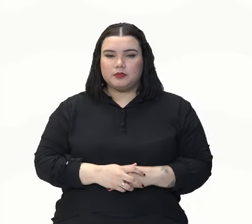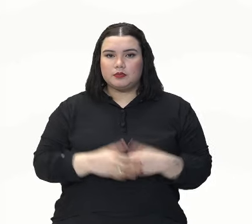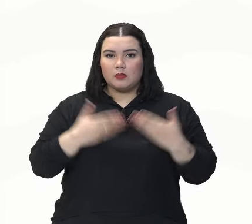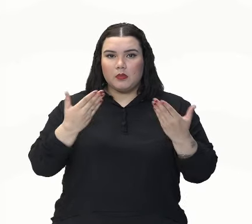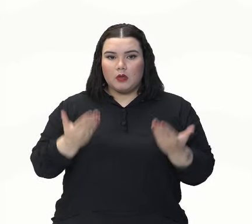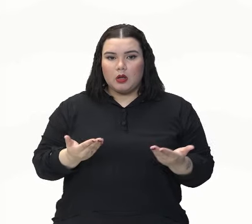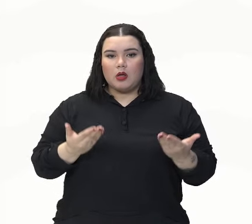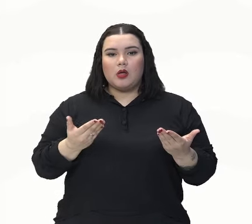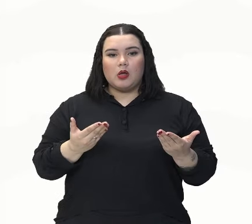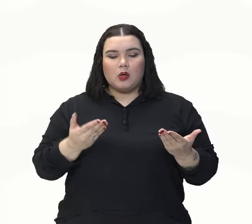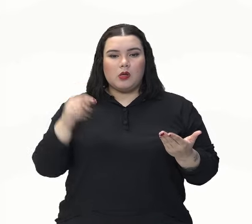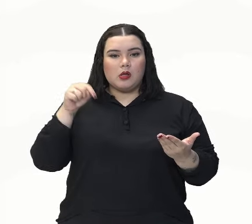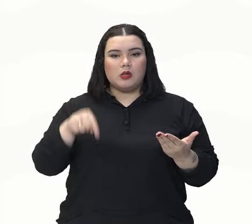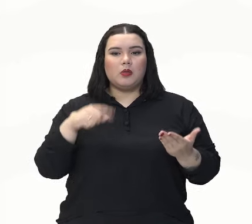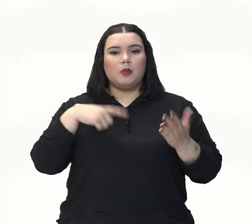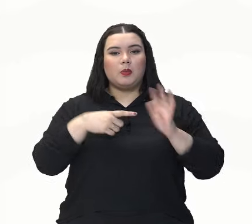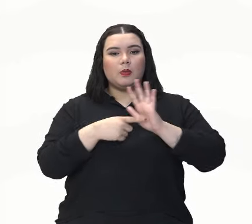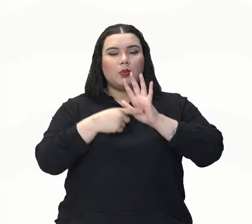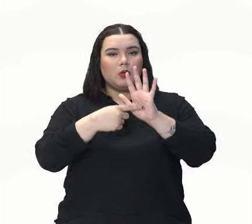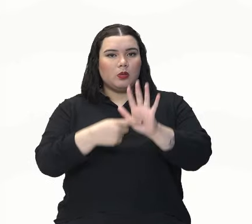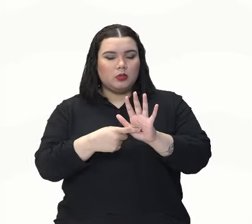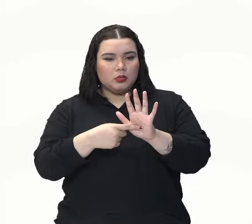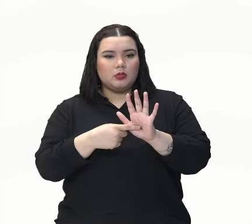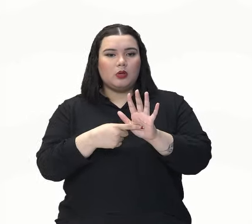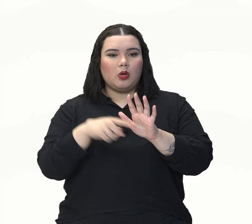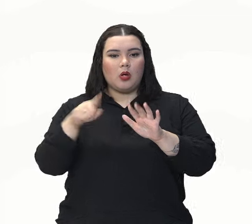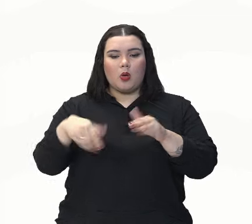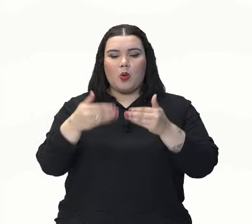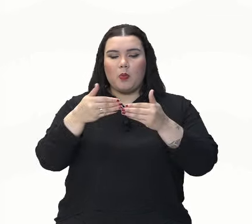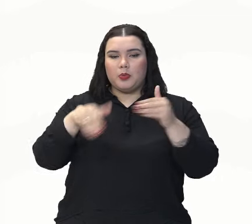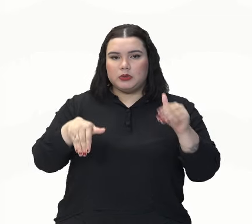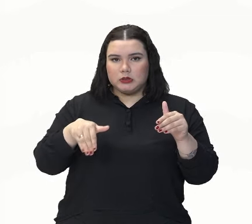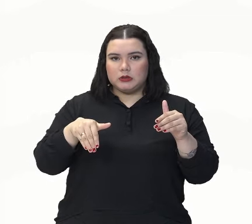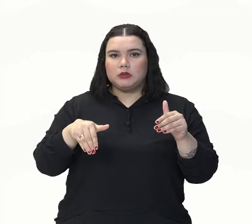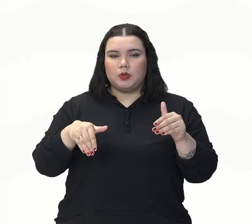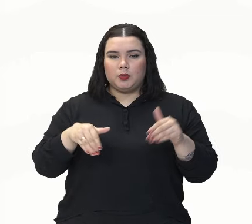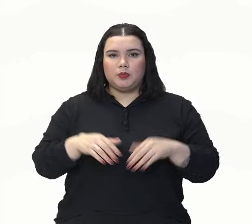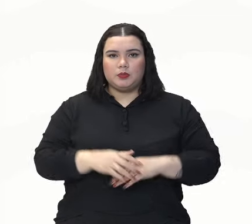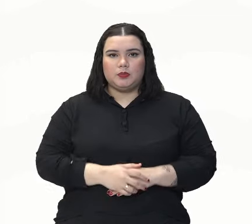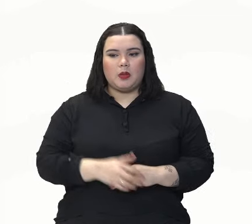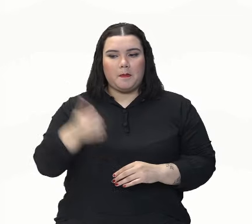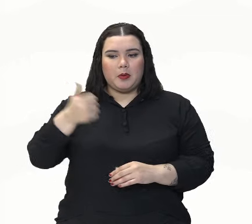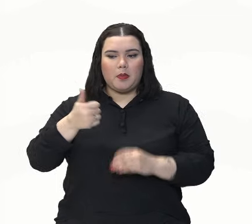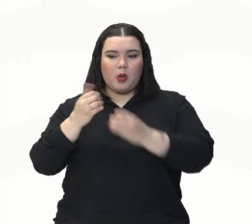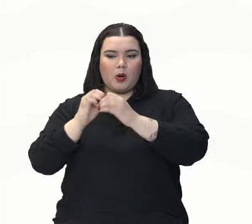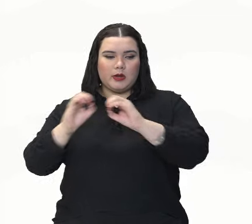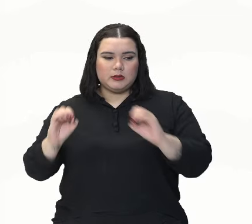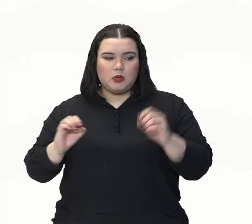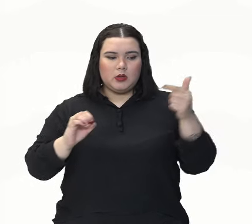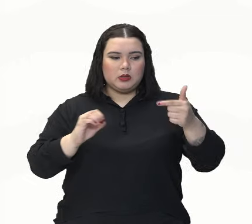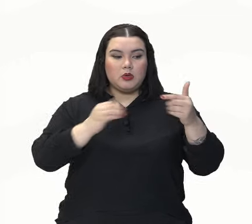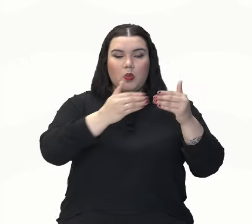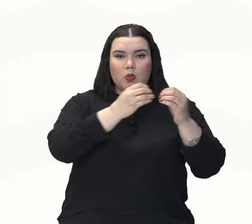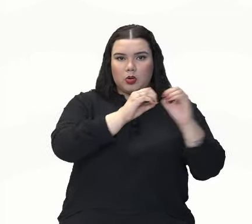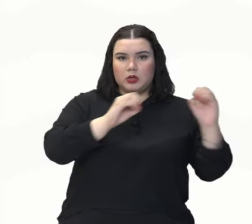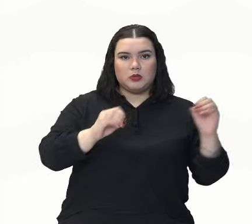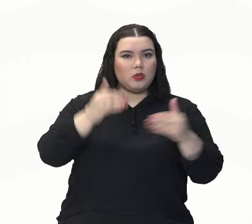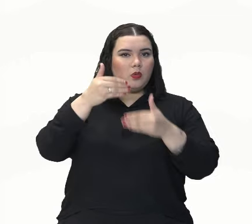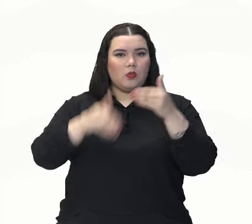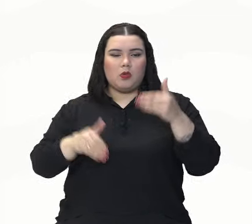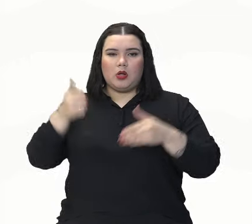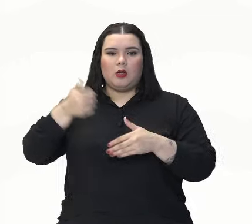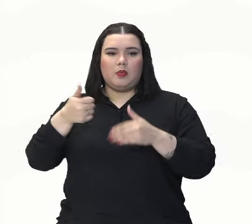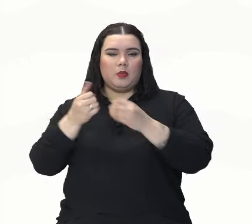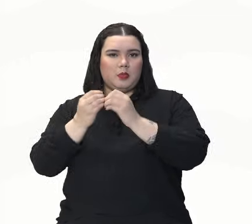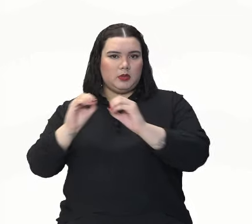mas, ele traz esta oposição da segunda oração com relação à primeira. Nós temos só